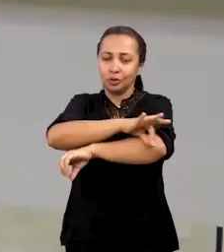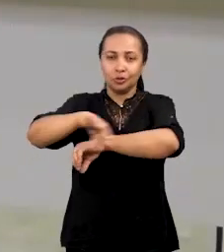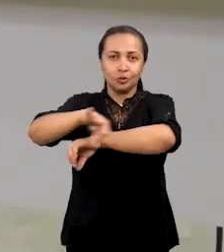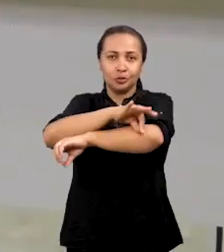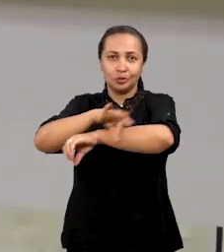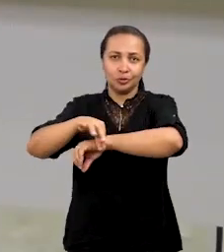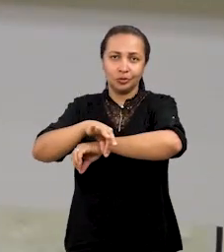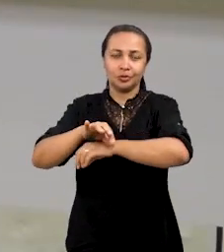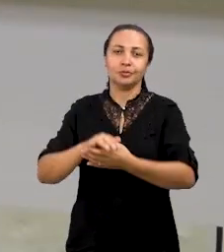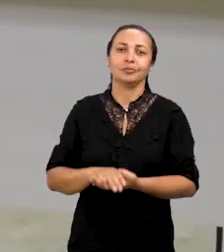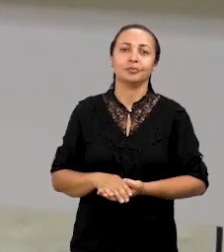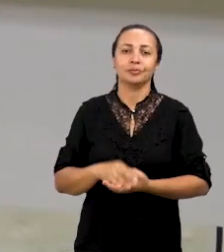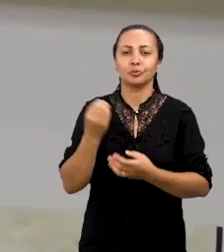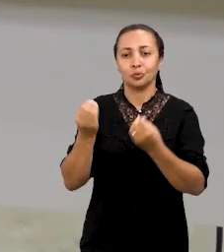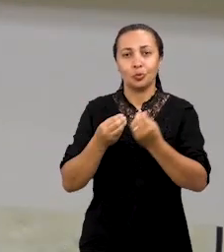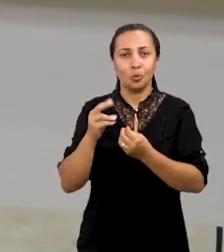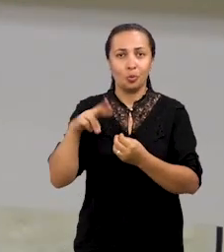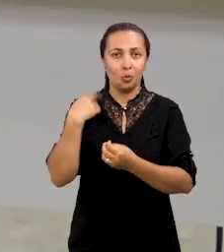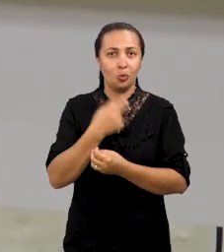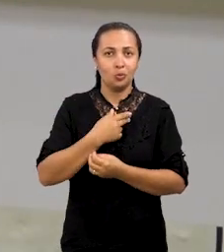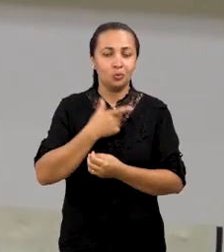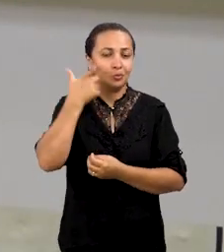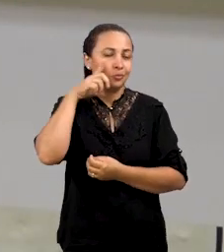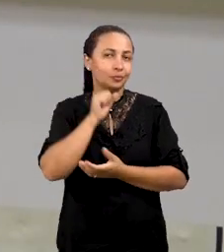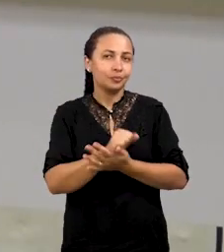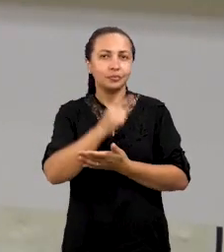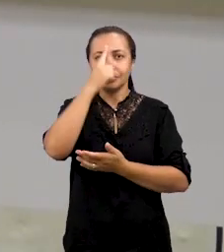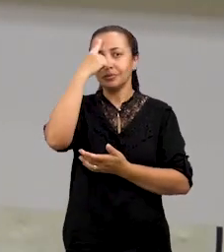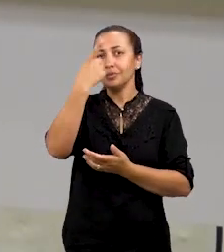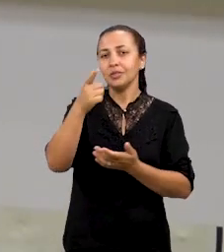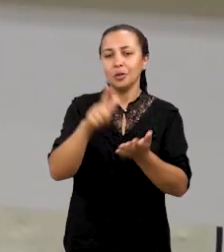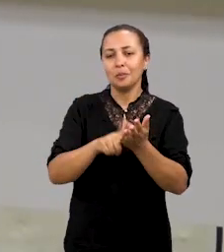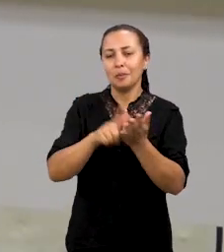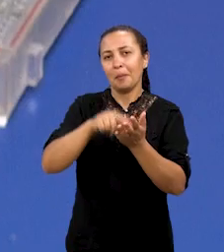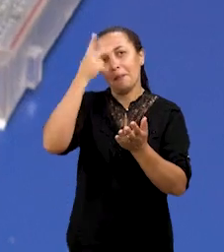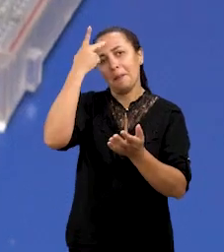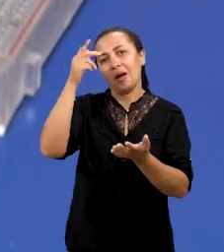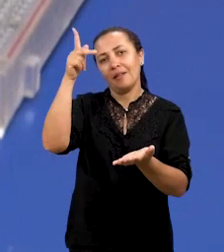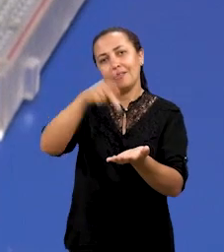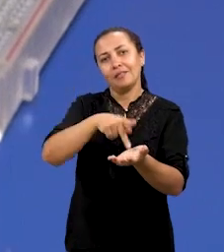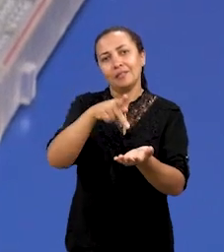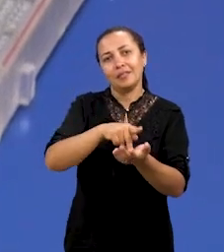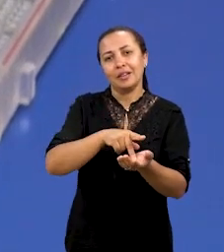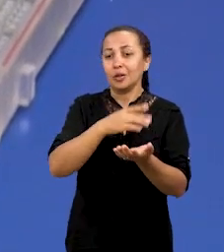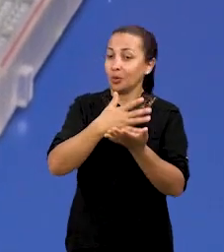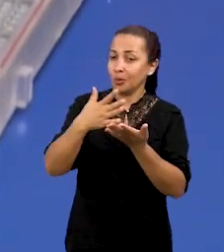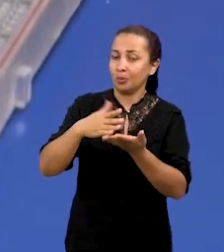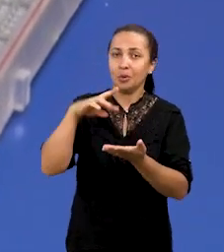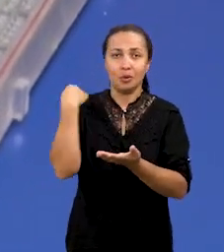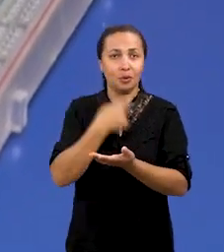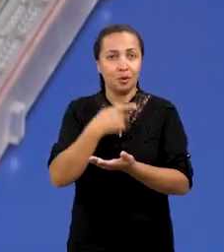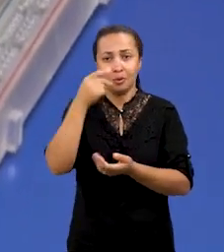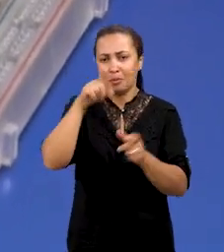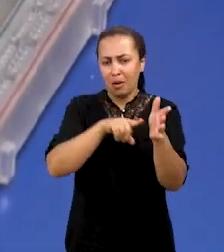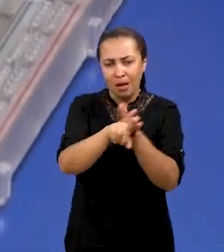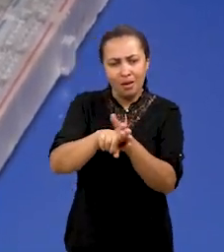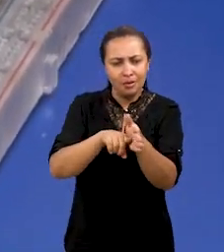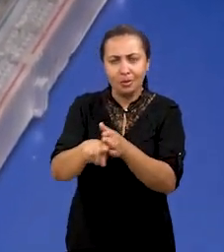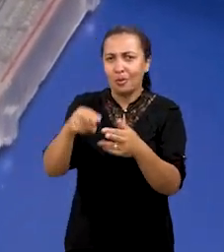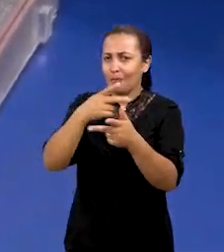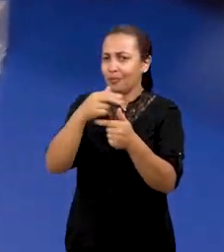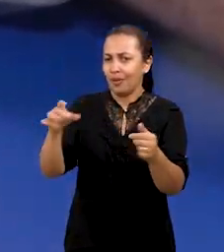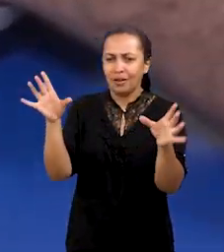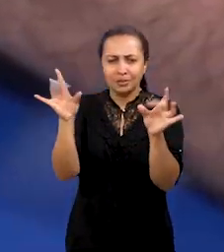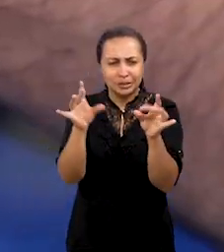Então, como foi que a gente efetivamente trouxe essa ideia do papel para a realidade? Inicialmente, a gente pesquisou vários sensores